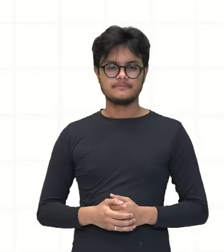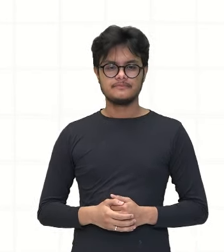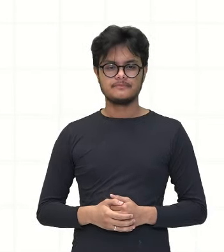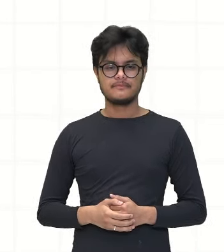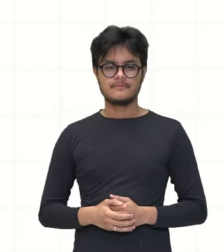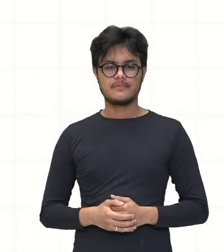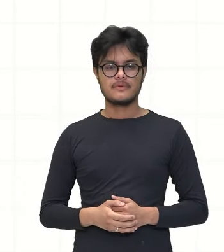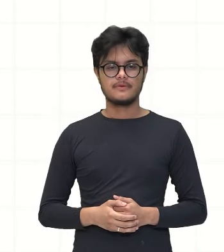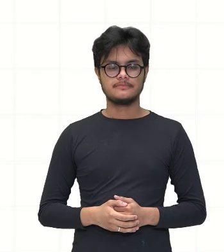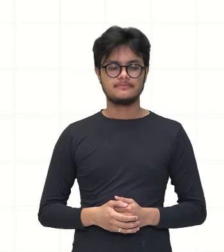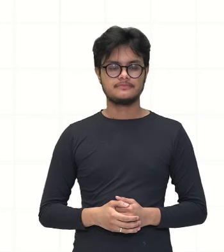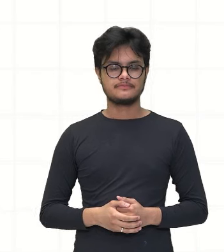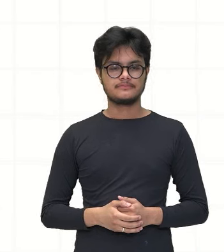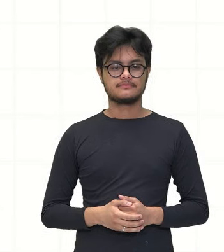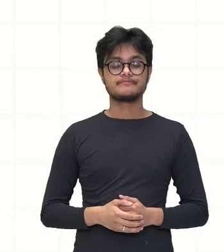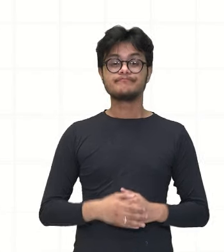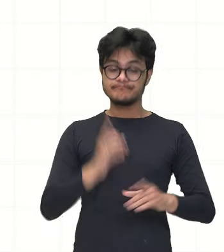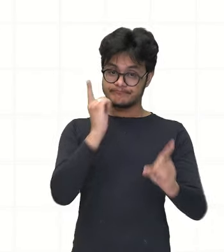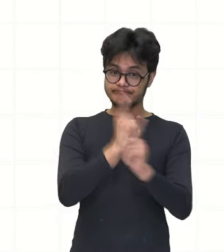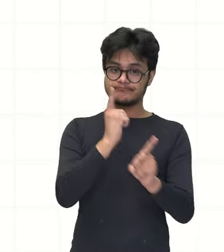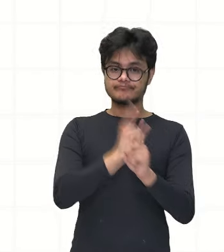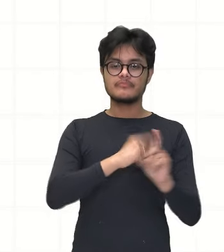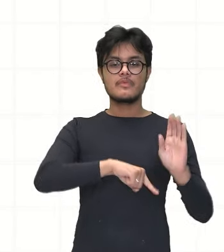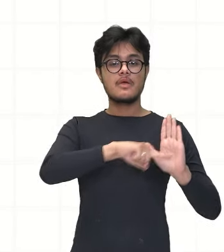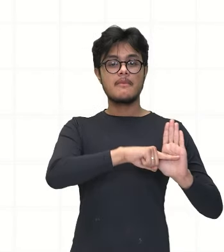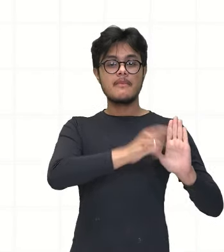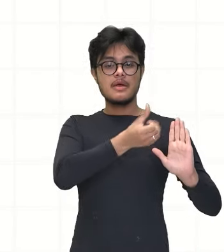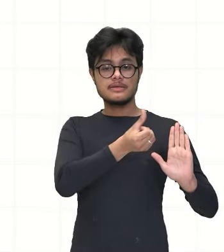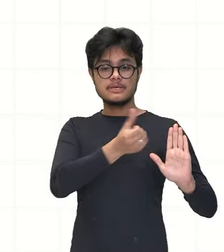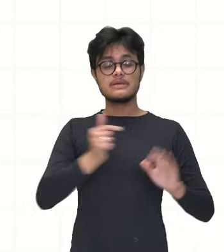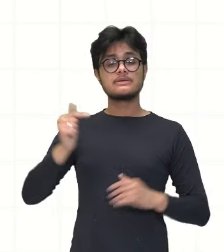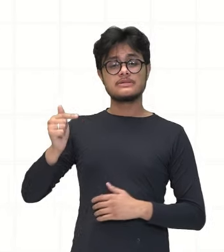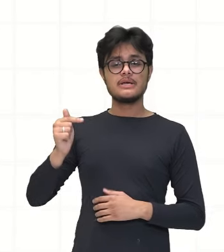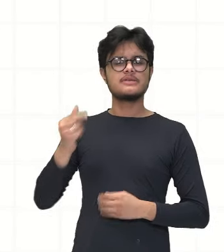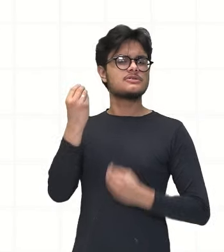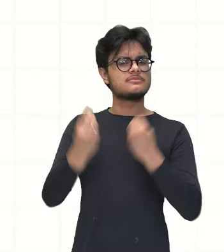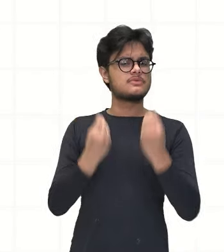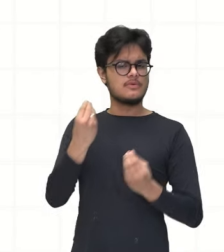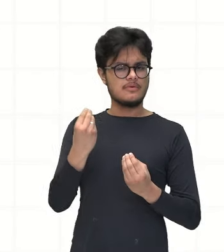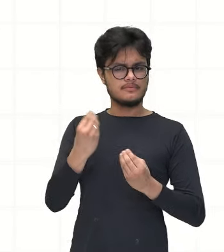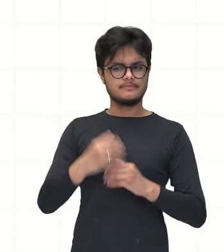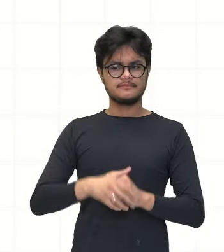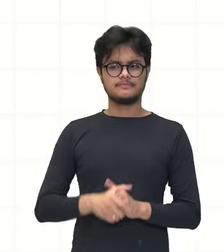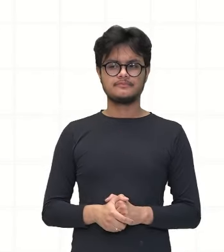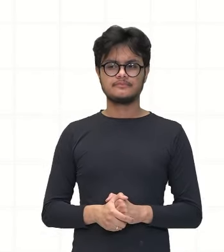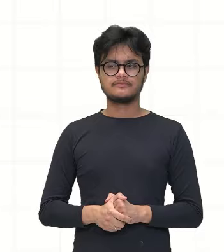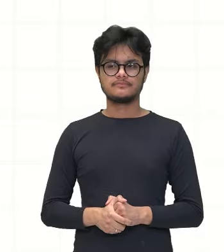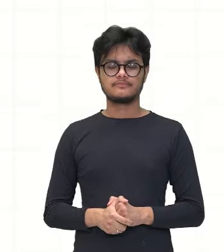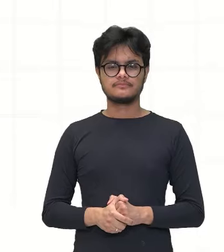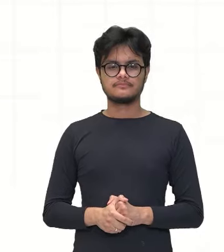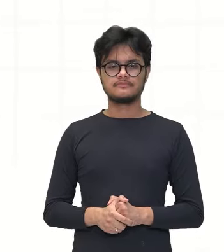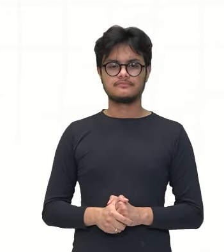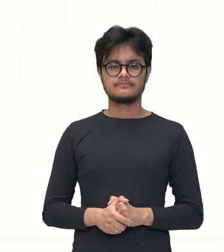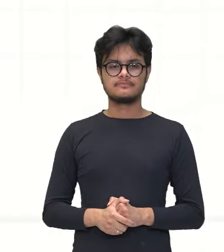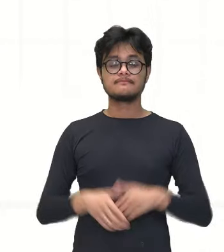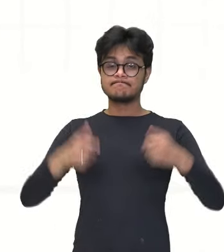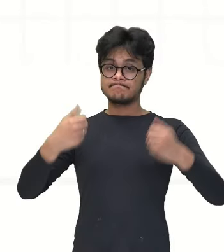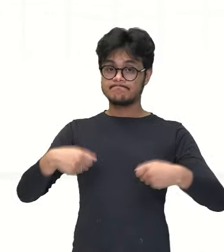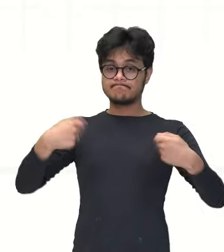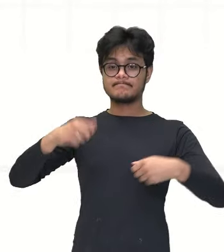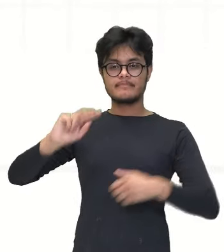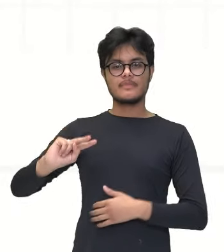menos 6 e 7. E aí, o que a gente tem que fazer com esses resultados? A gente tem que elevar ao